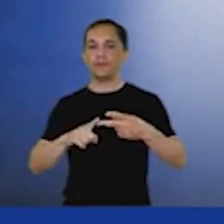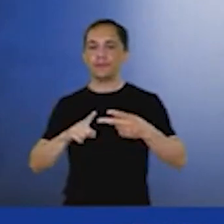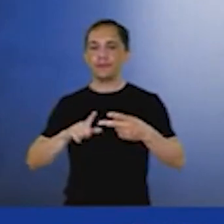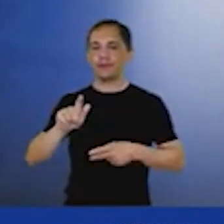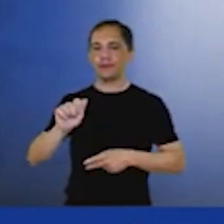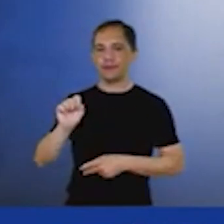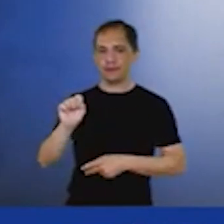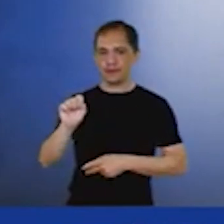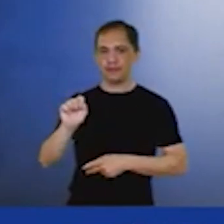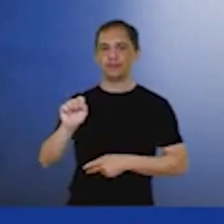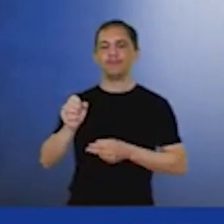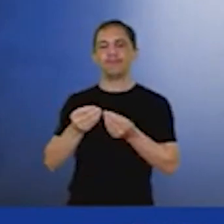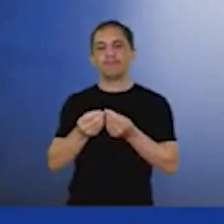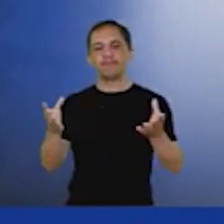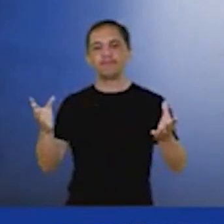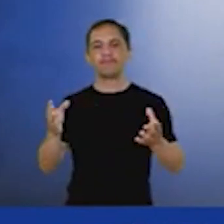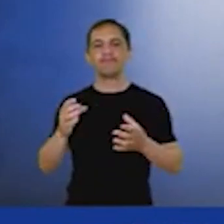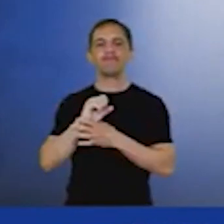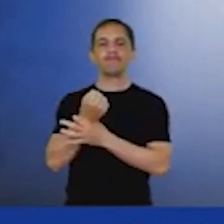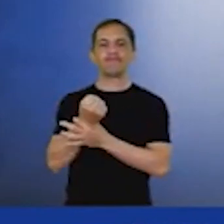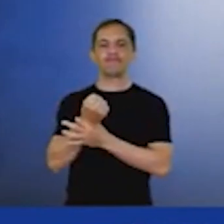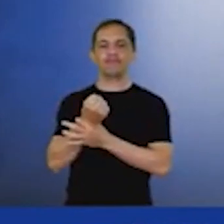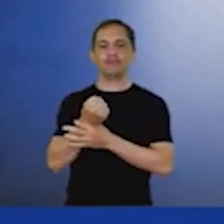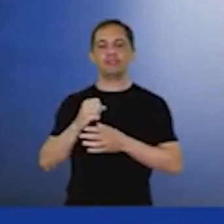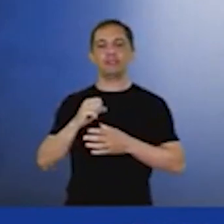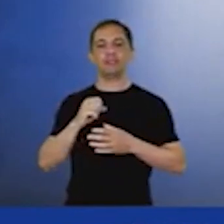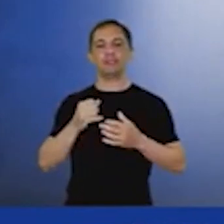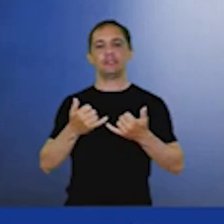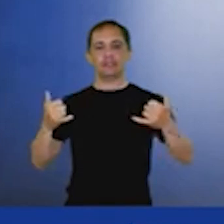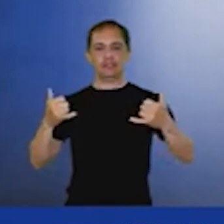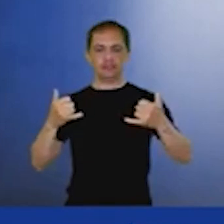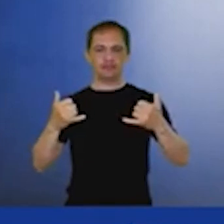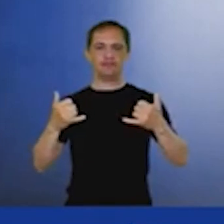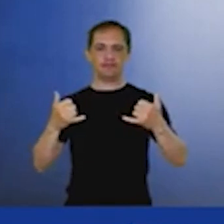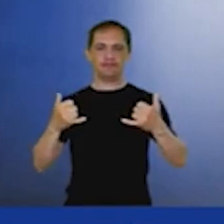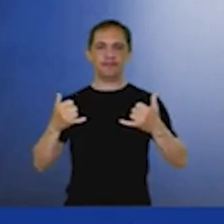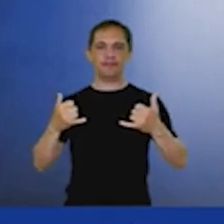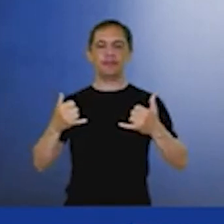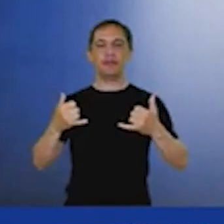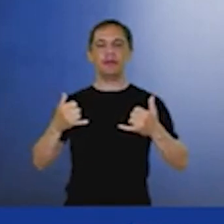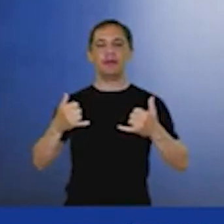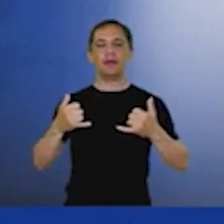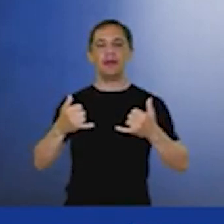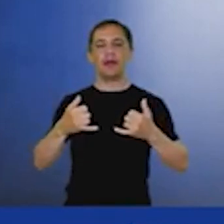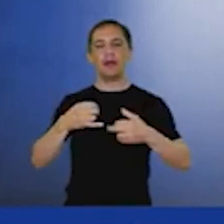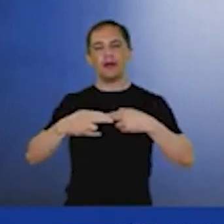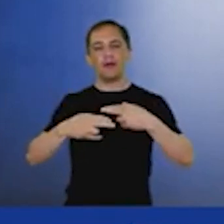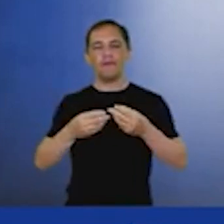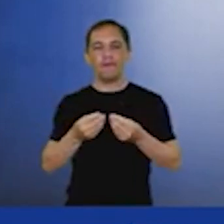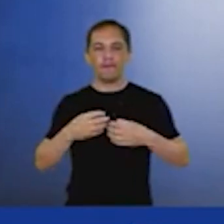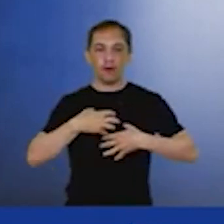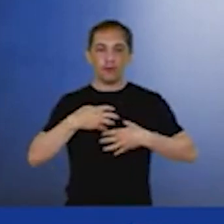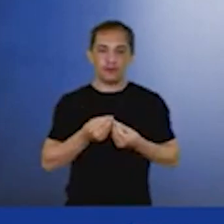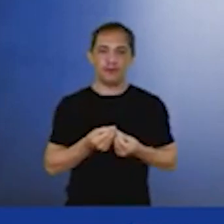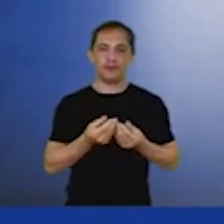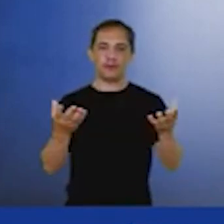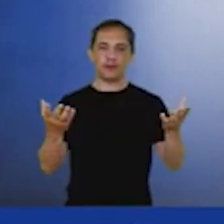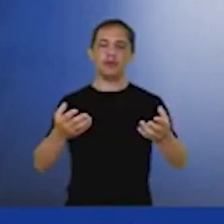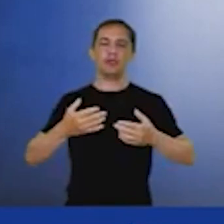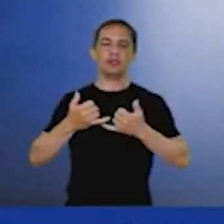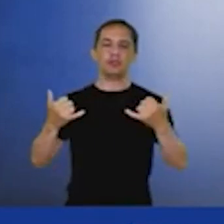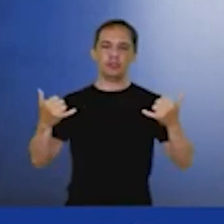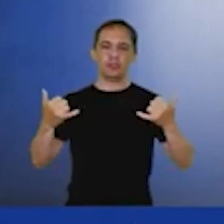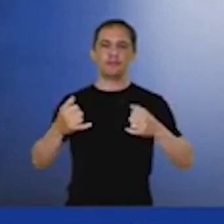garante a segurança energética da nossa matriz elétrica. Se olhar a matriz elétrica brasileira, 85% com base em renovável.